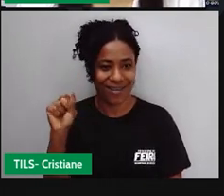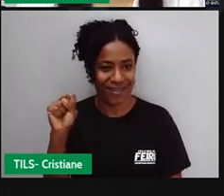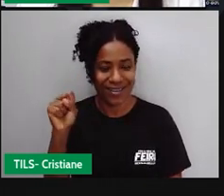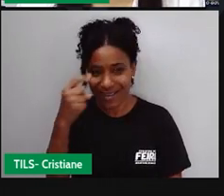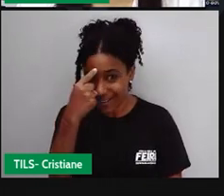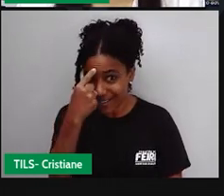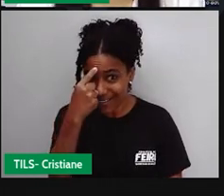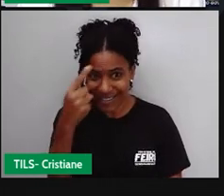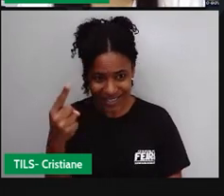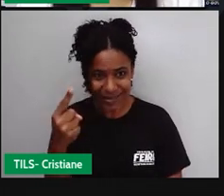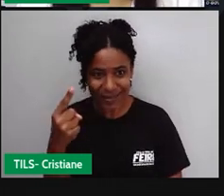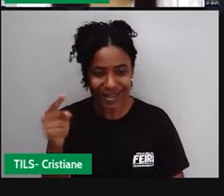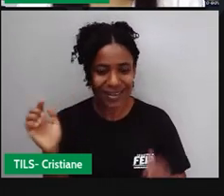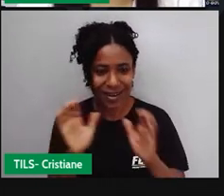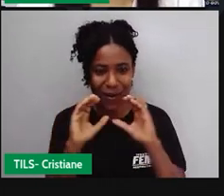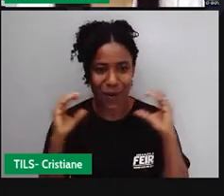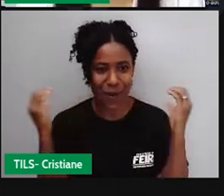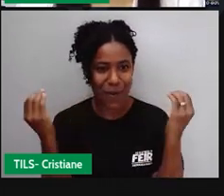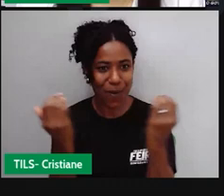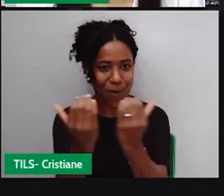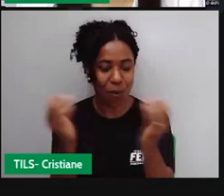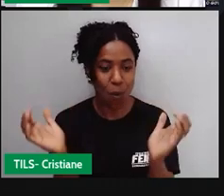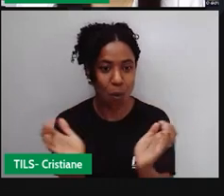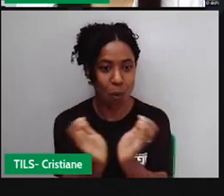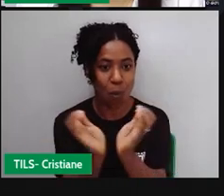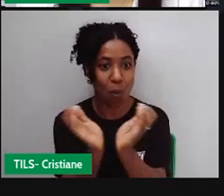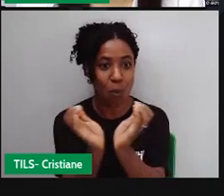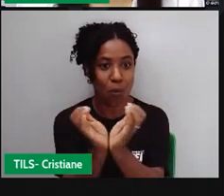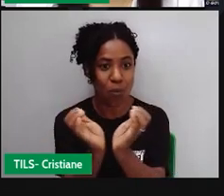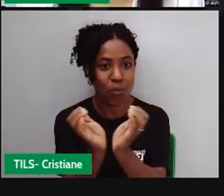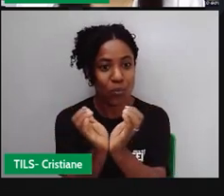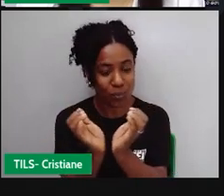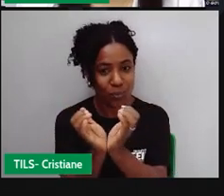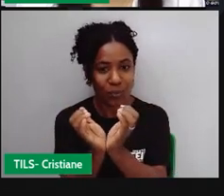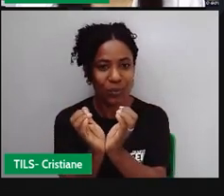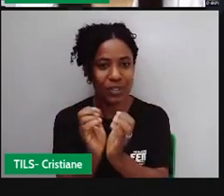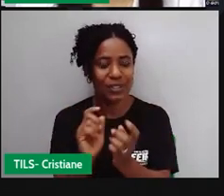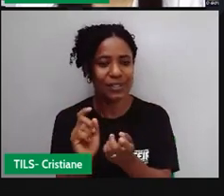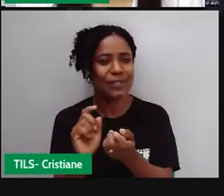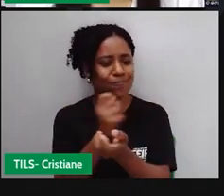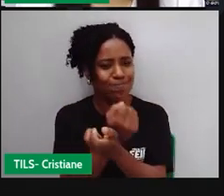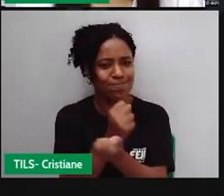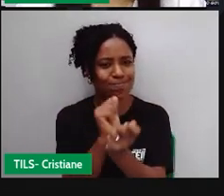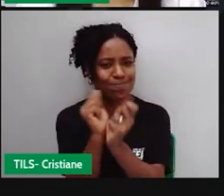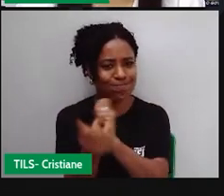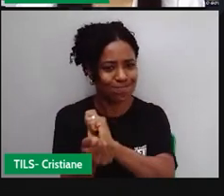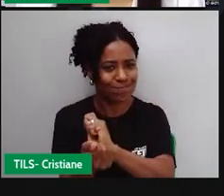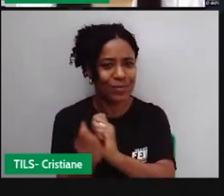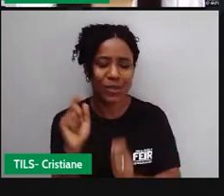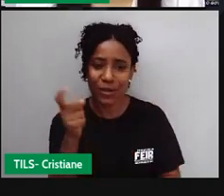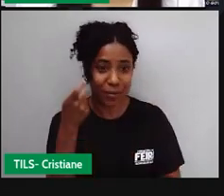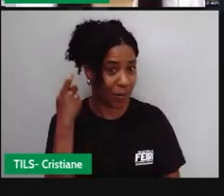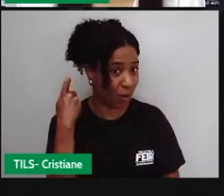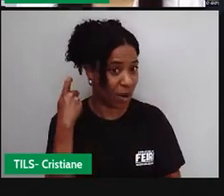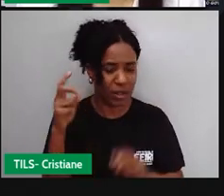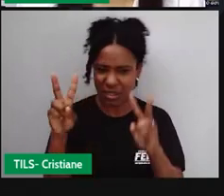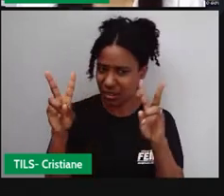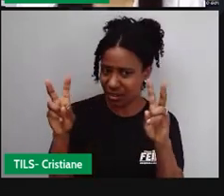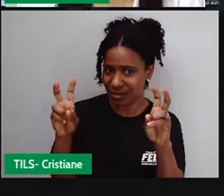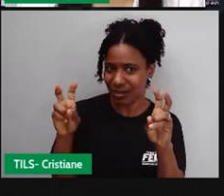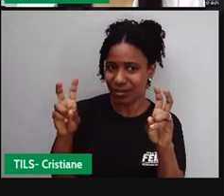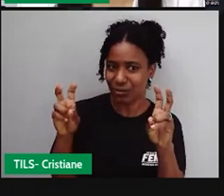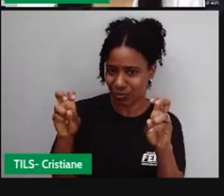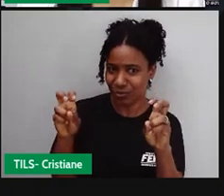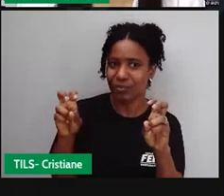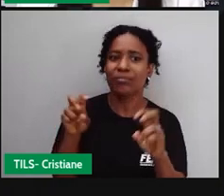as comunidades quilombolas, já é um assunto que acredito que vocês já ouviram falar, mas é muito importante